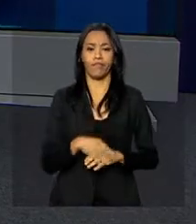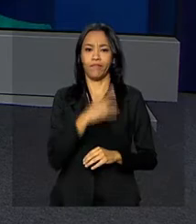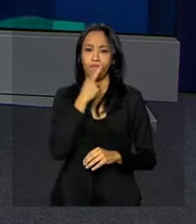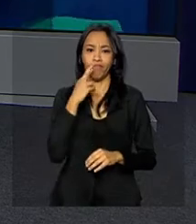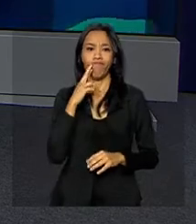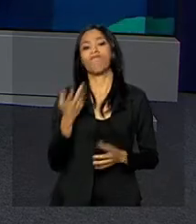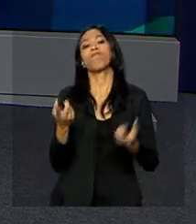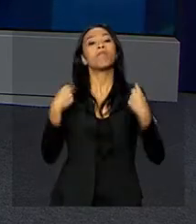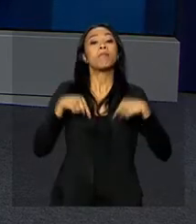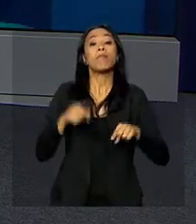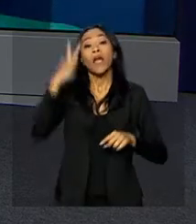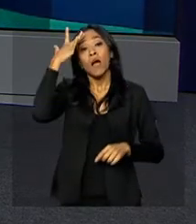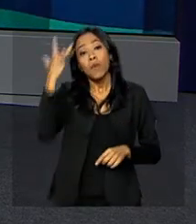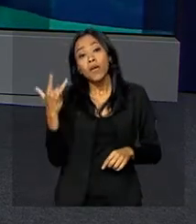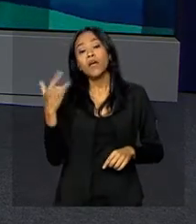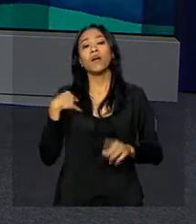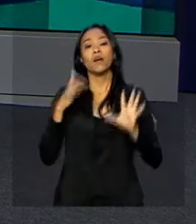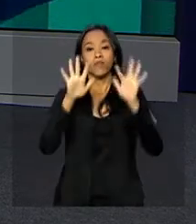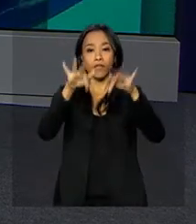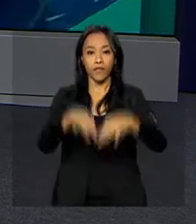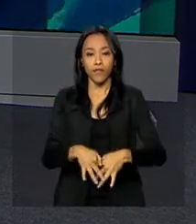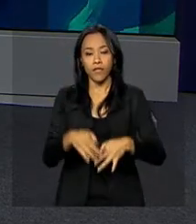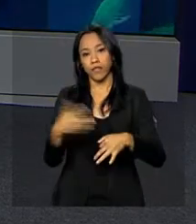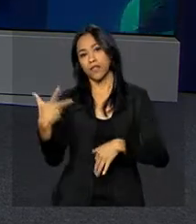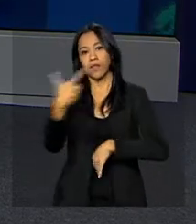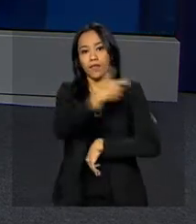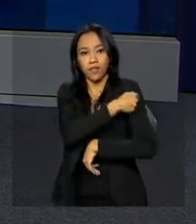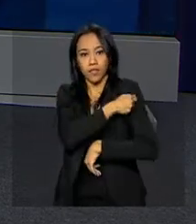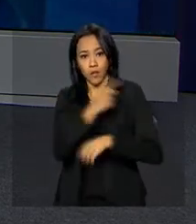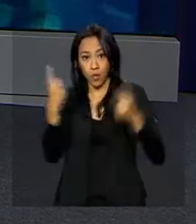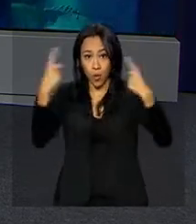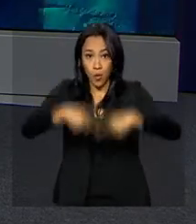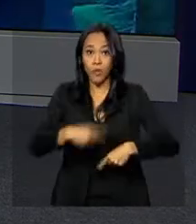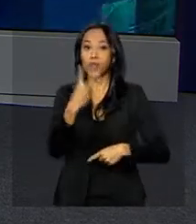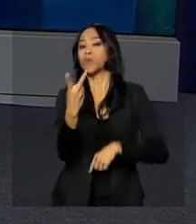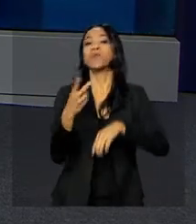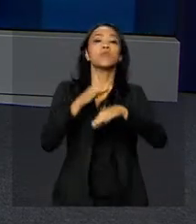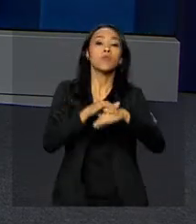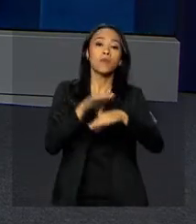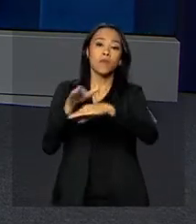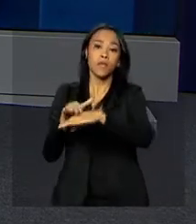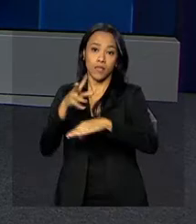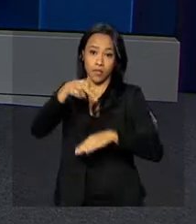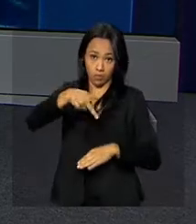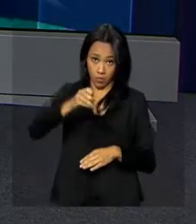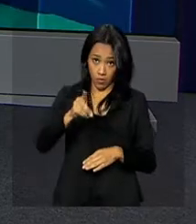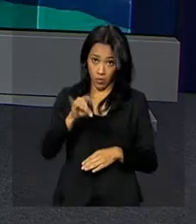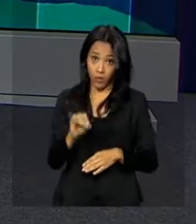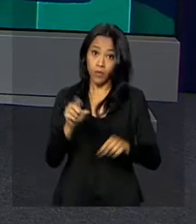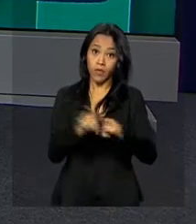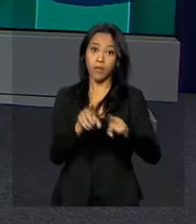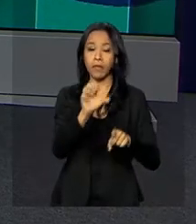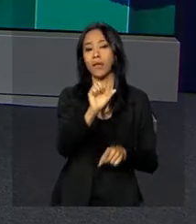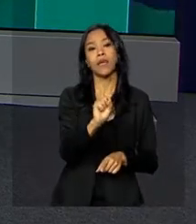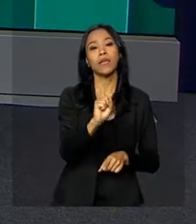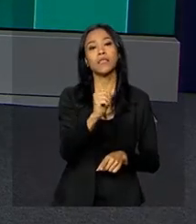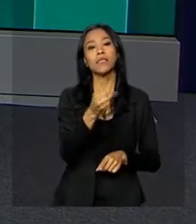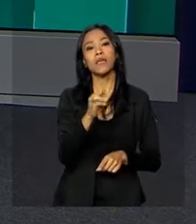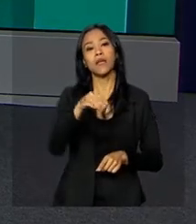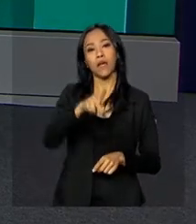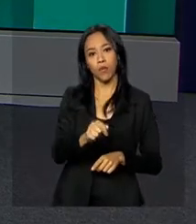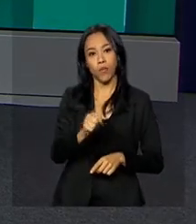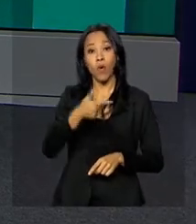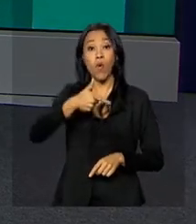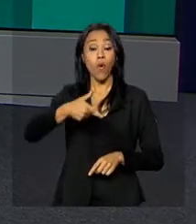Termina amanhã a campanha nacional de vacinação contra a poliomielite e o sarampo. Onze estados atingiram a